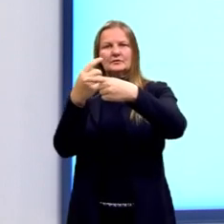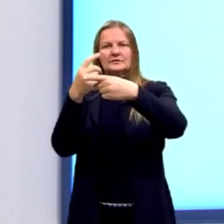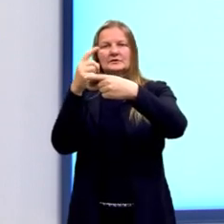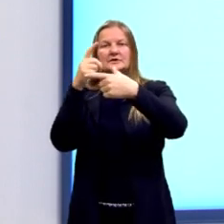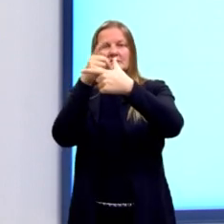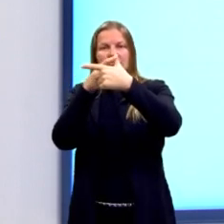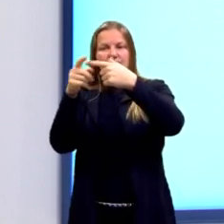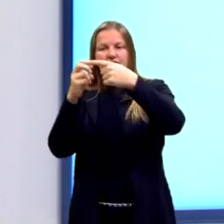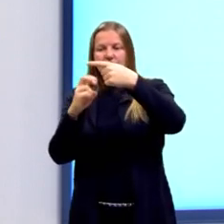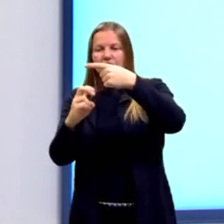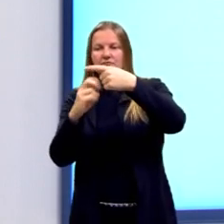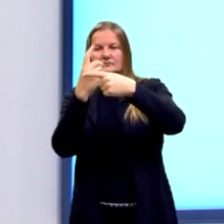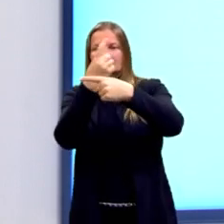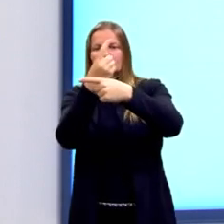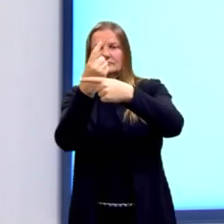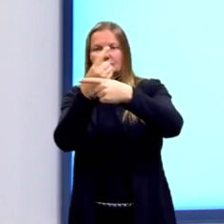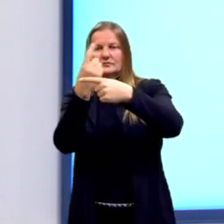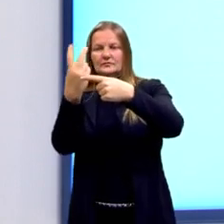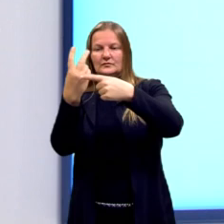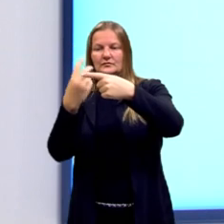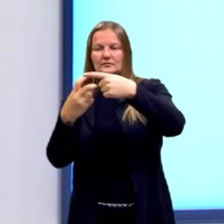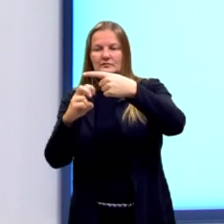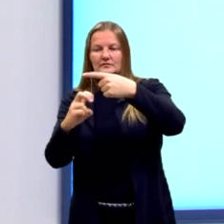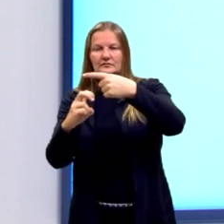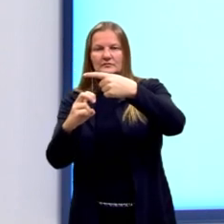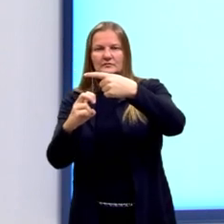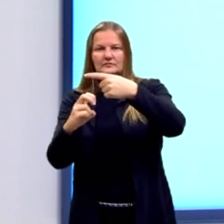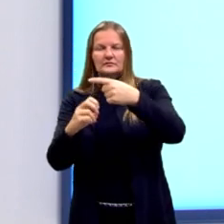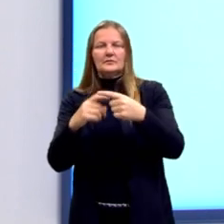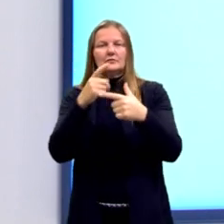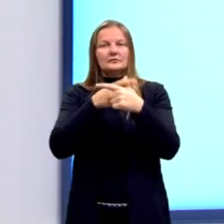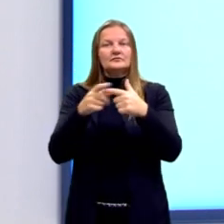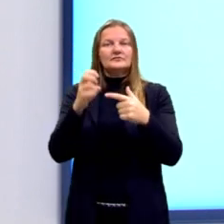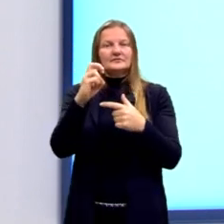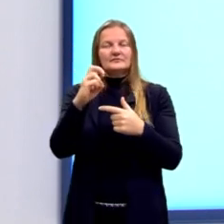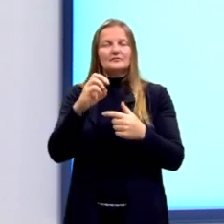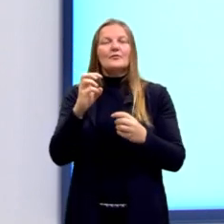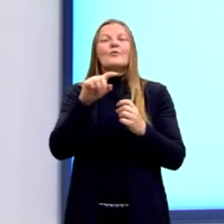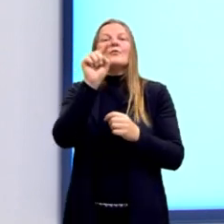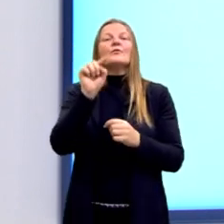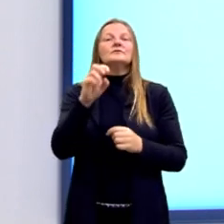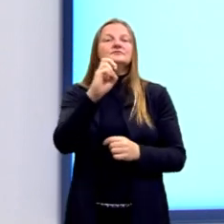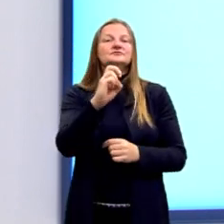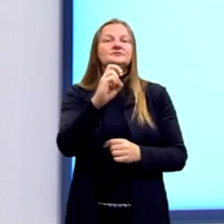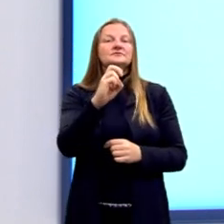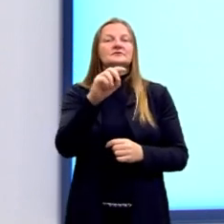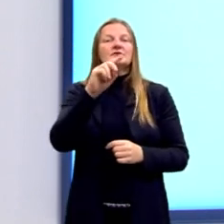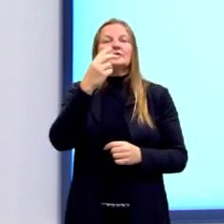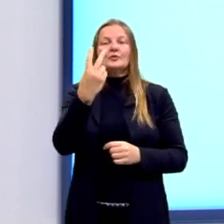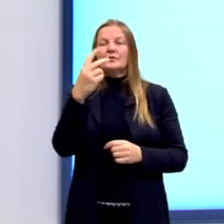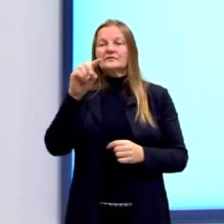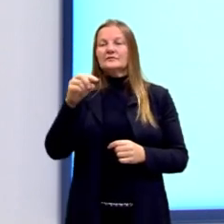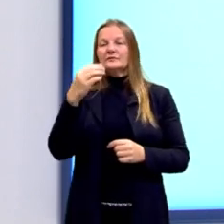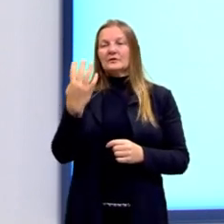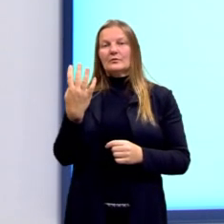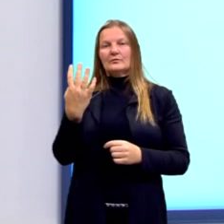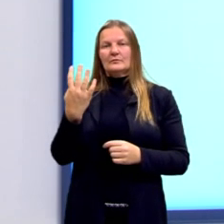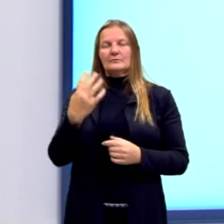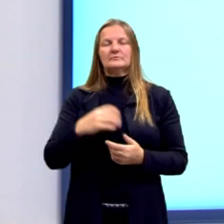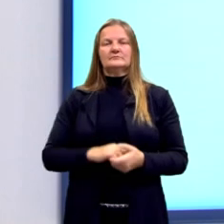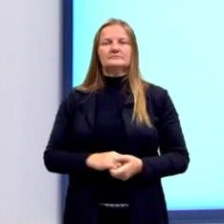quintos, ou 12, dividido por 5. Então, o nosso X vale 2,4.